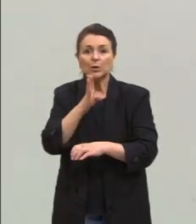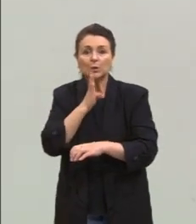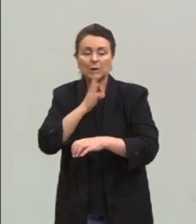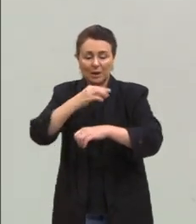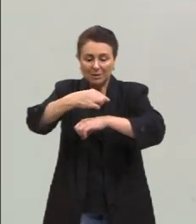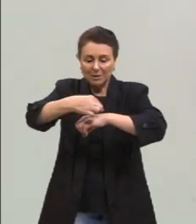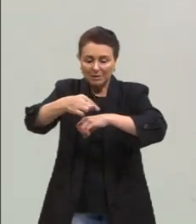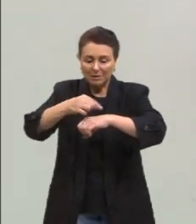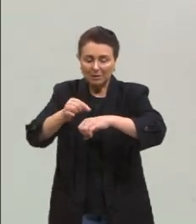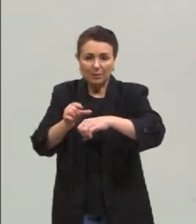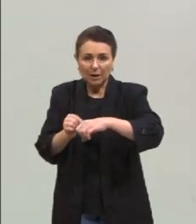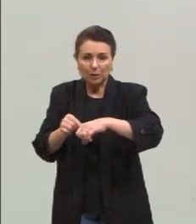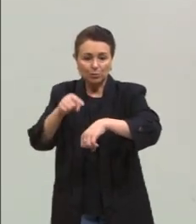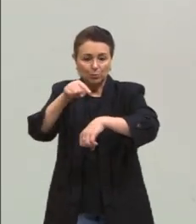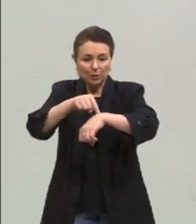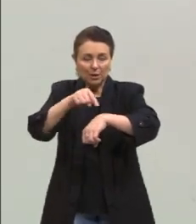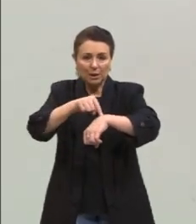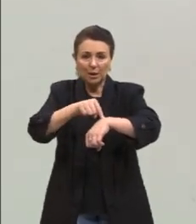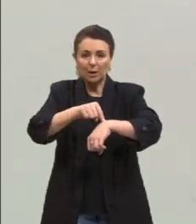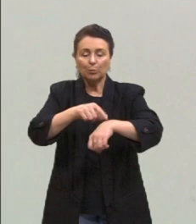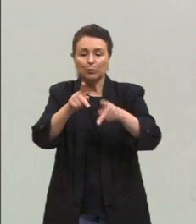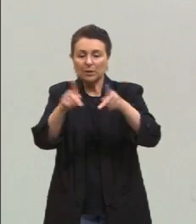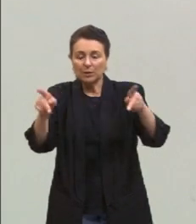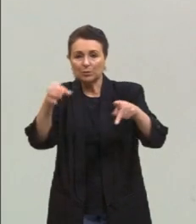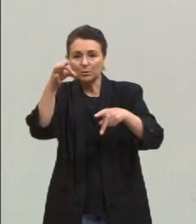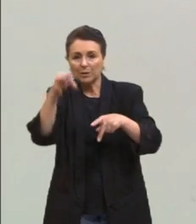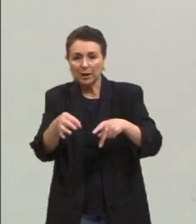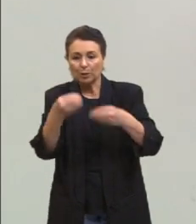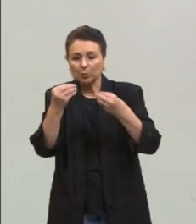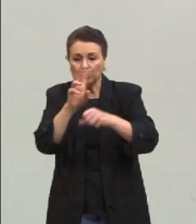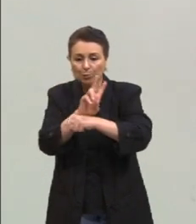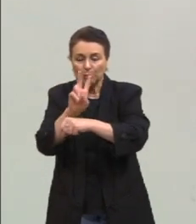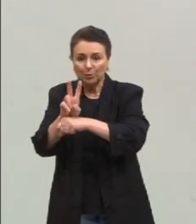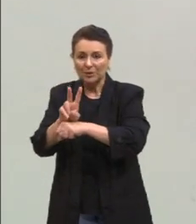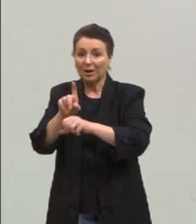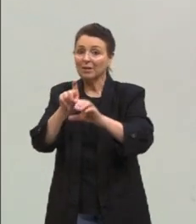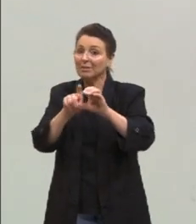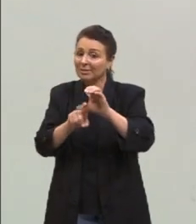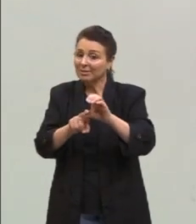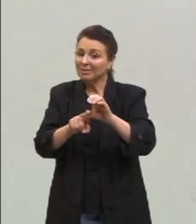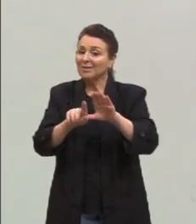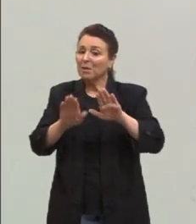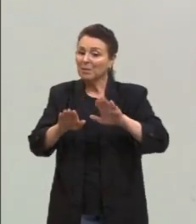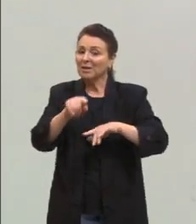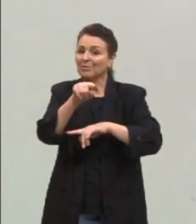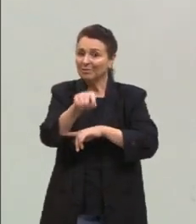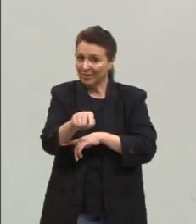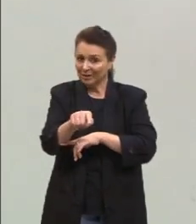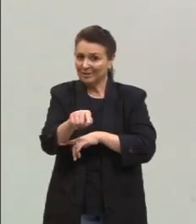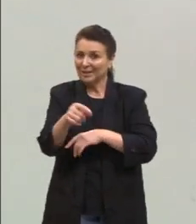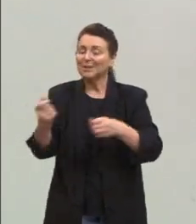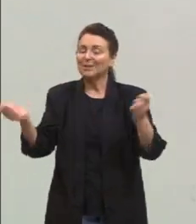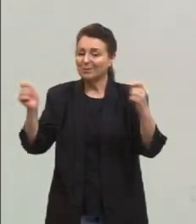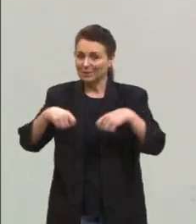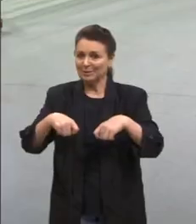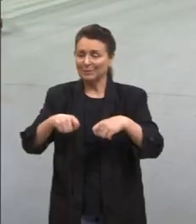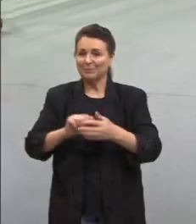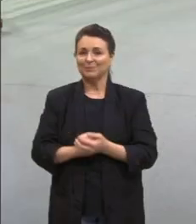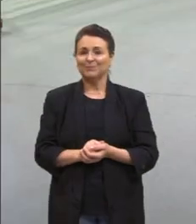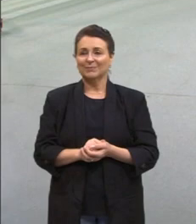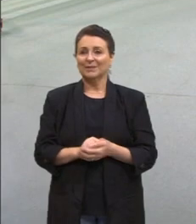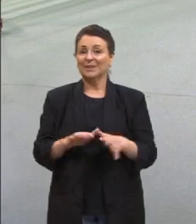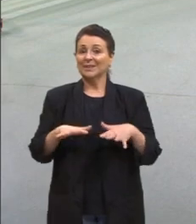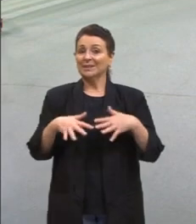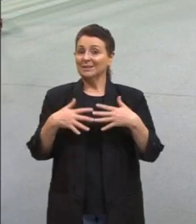essa semente tem que ser plantada, como é que se cuida? Então, depende deles também essa possibilidade de reflorestar. Galera,